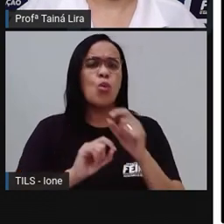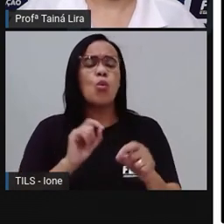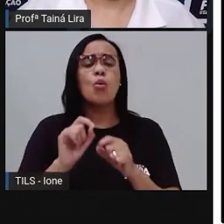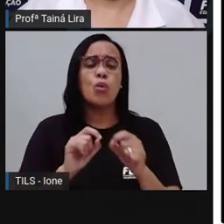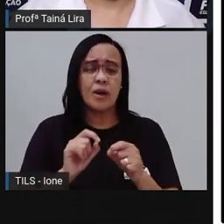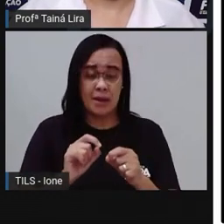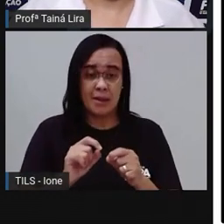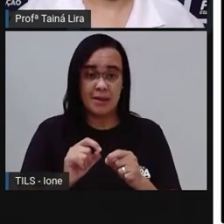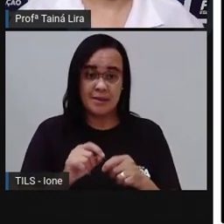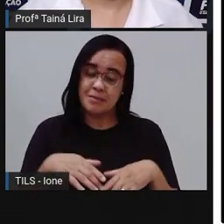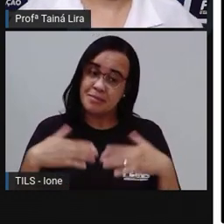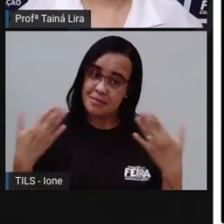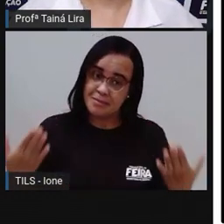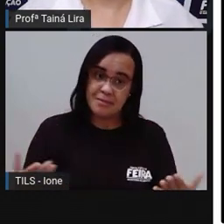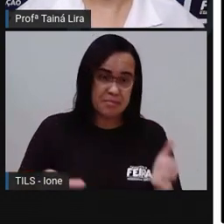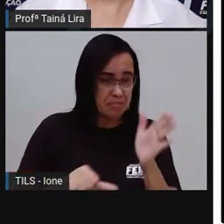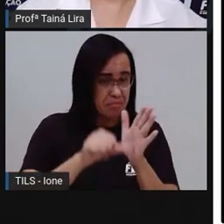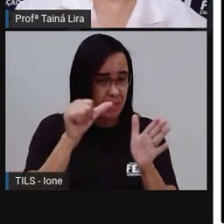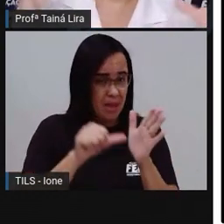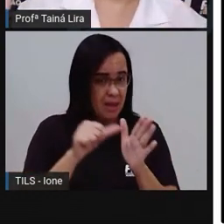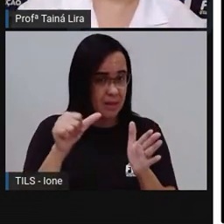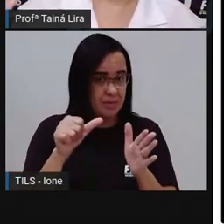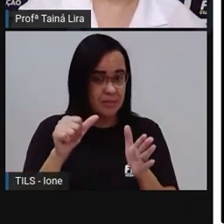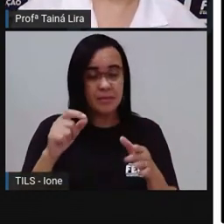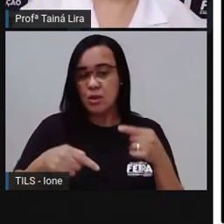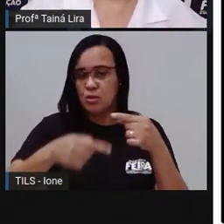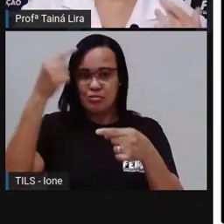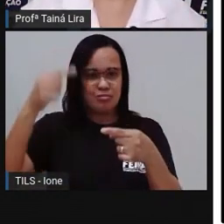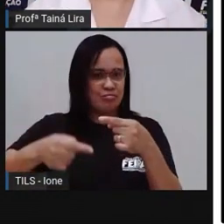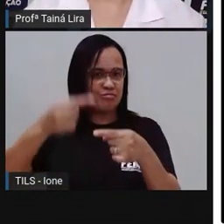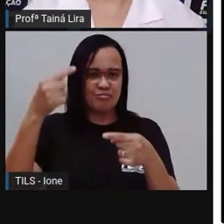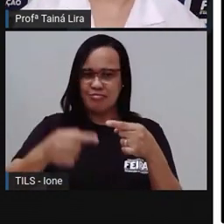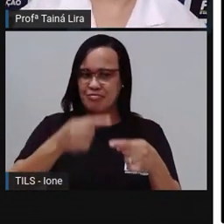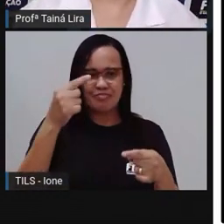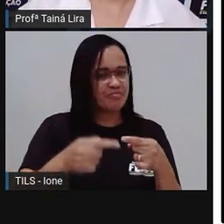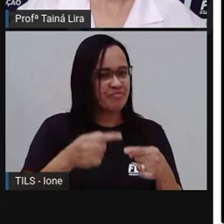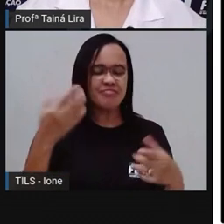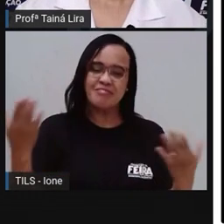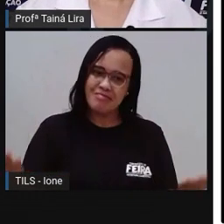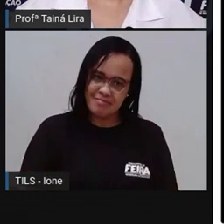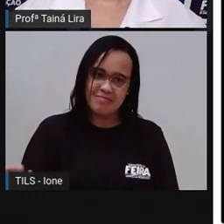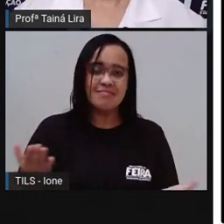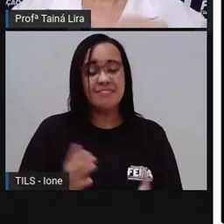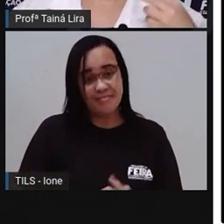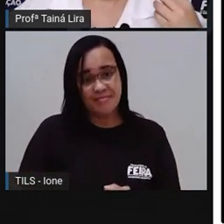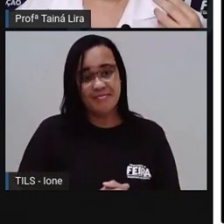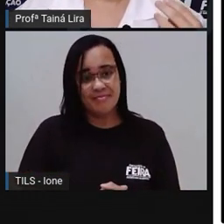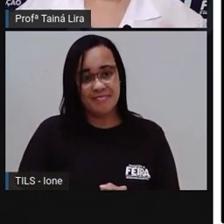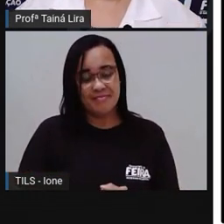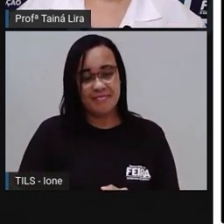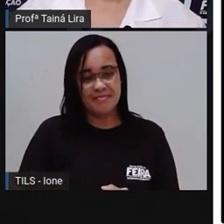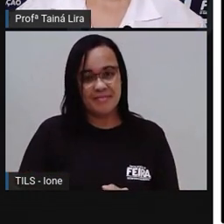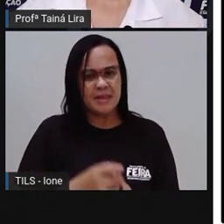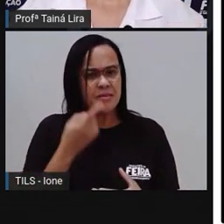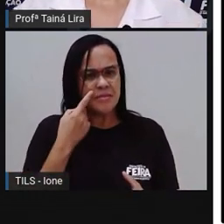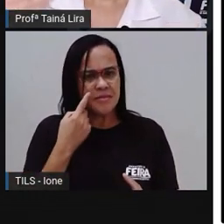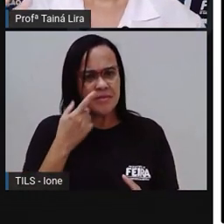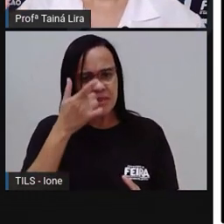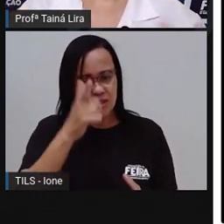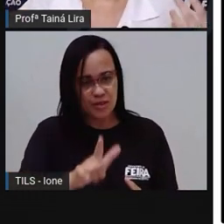ele não pode ser aqui a primeira instrução. Não é a primeira coisa que eu vou fazer aí nessa receita. Então, vamos descobrir